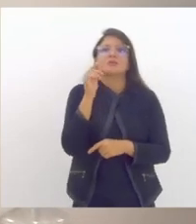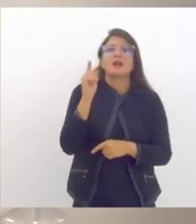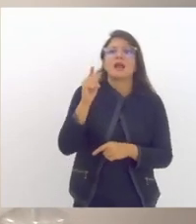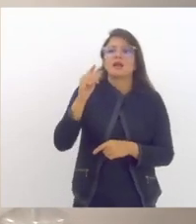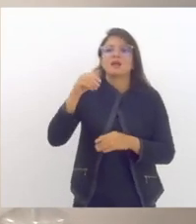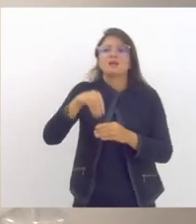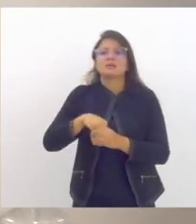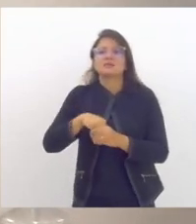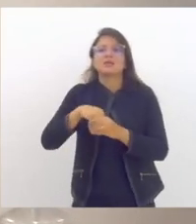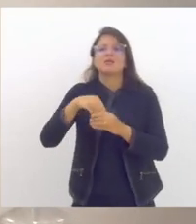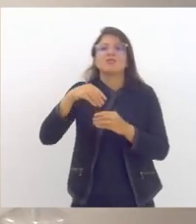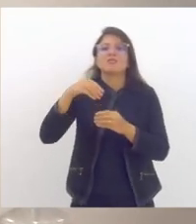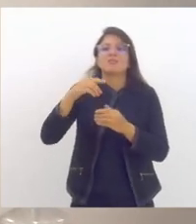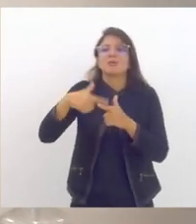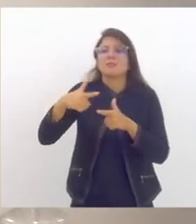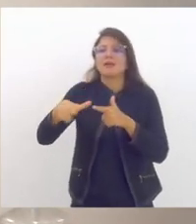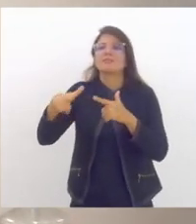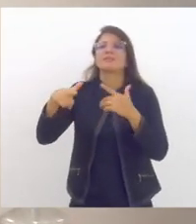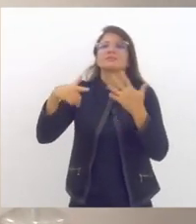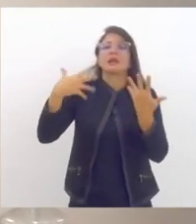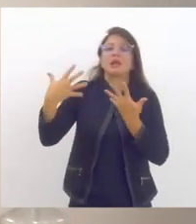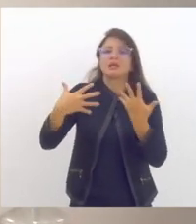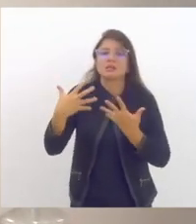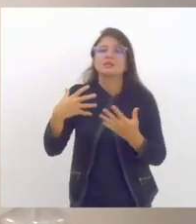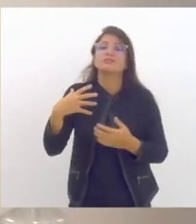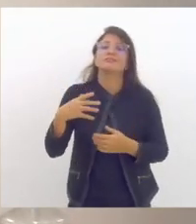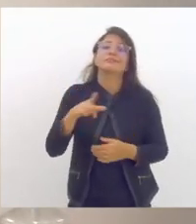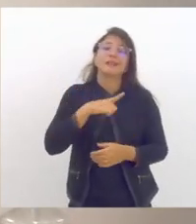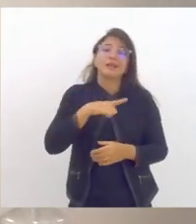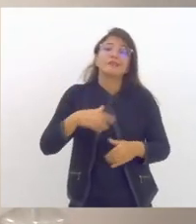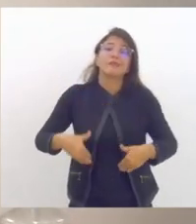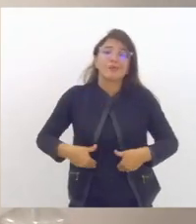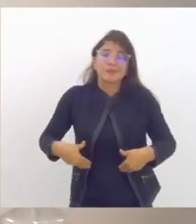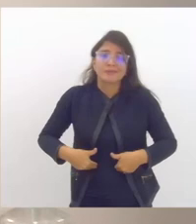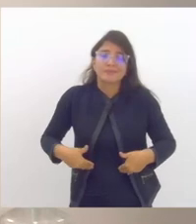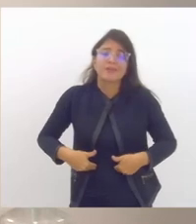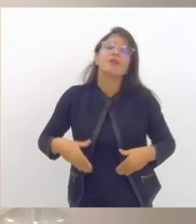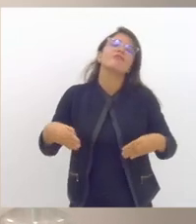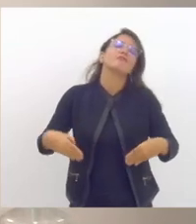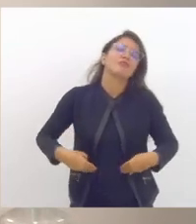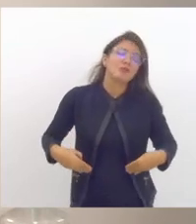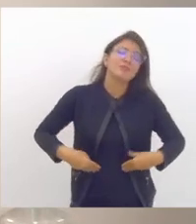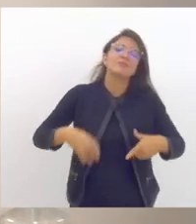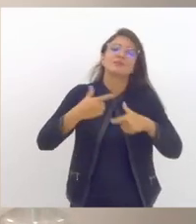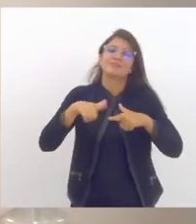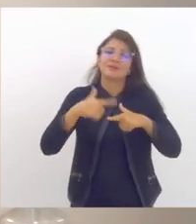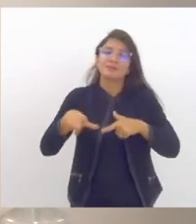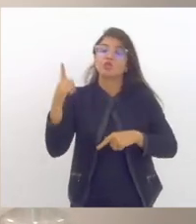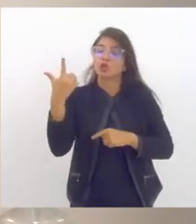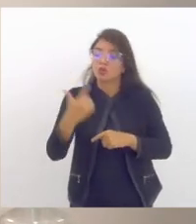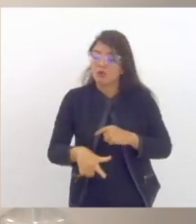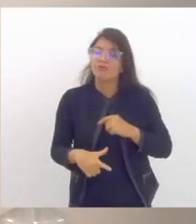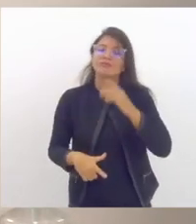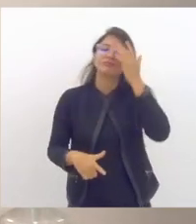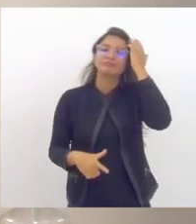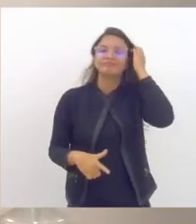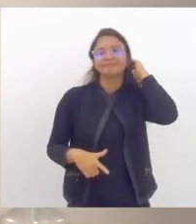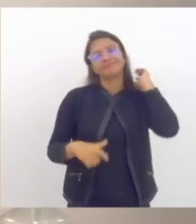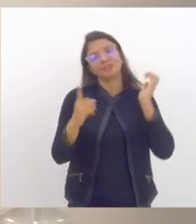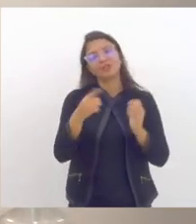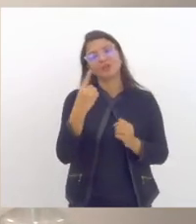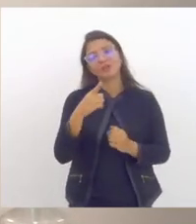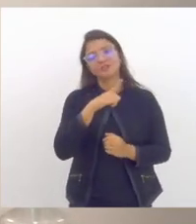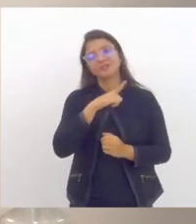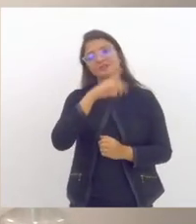eleições a gente voltou para o mapa da fome e isso tudo interfere na vida de toda a sociedade dos nossos